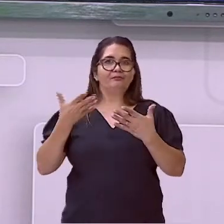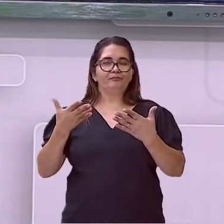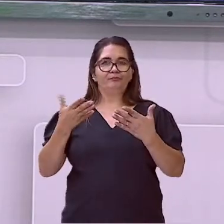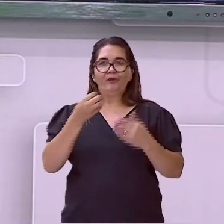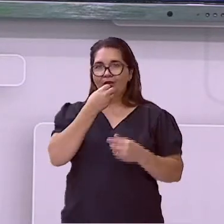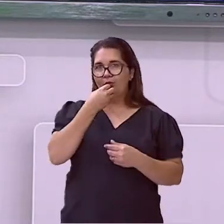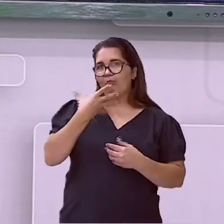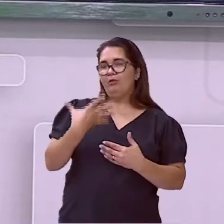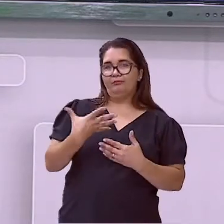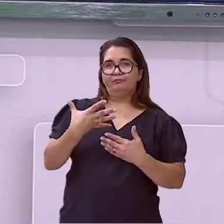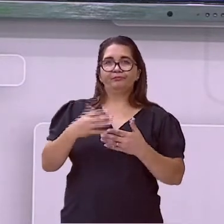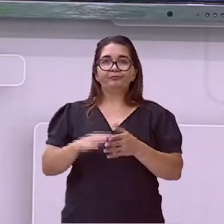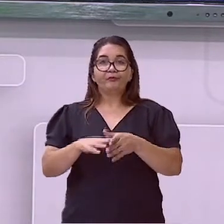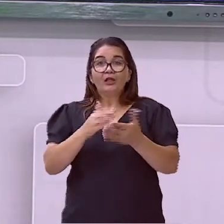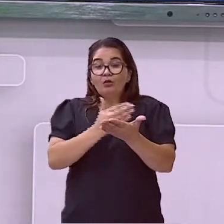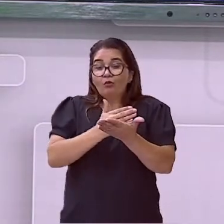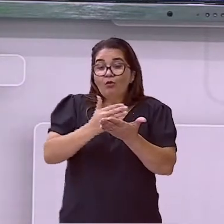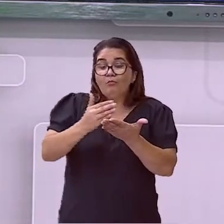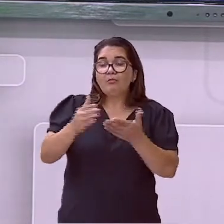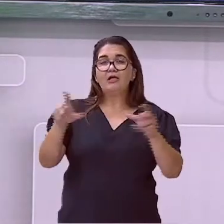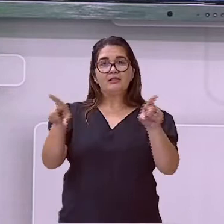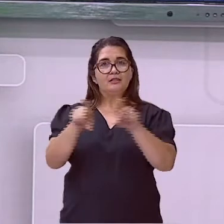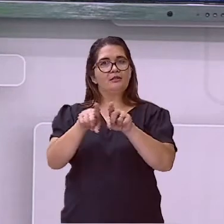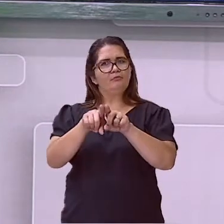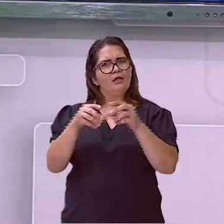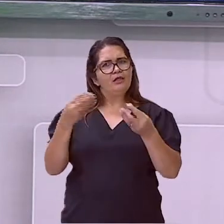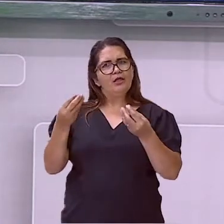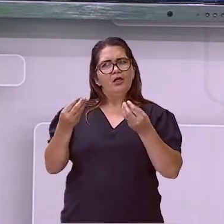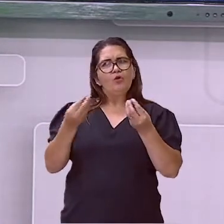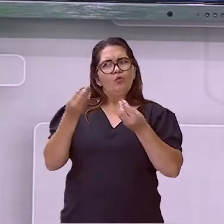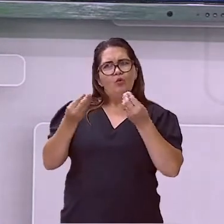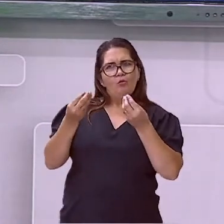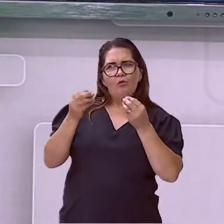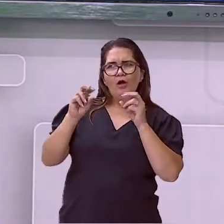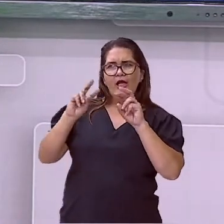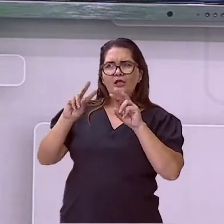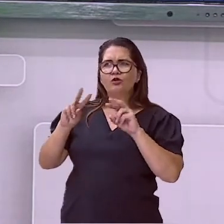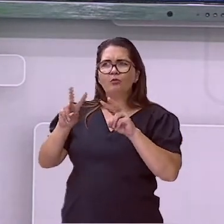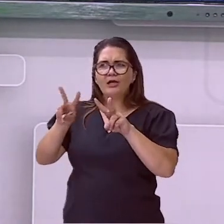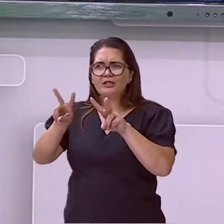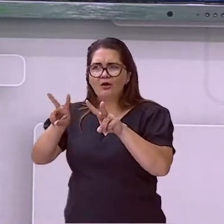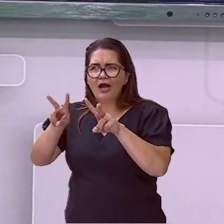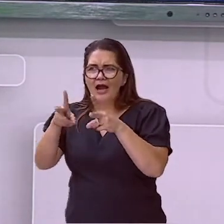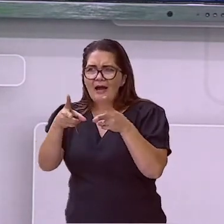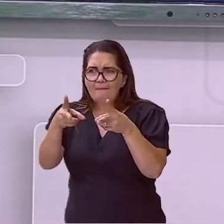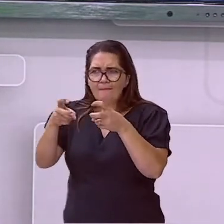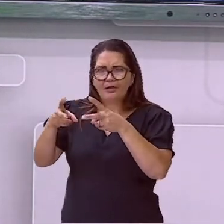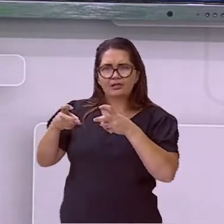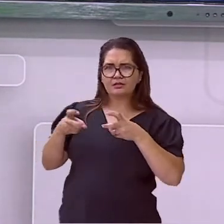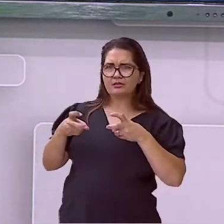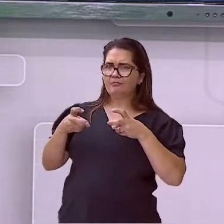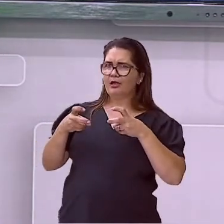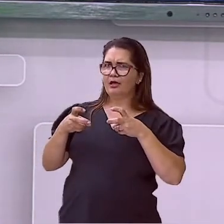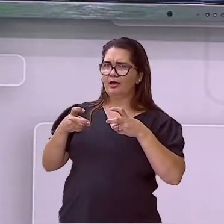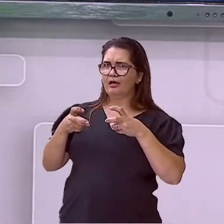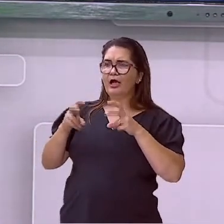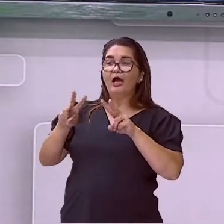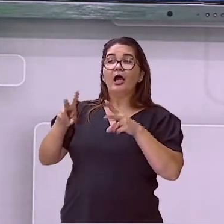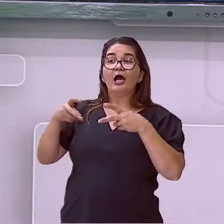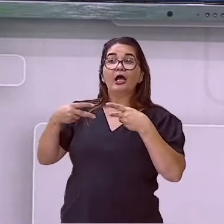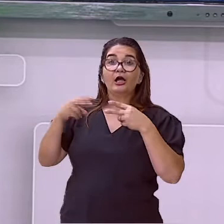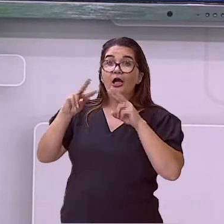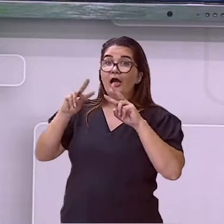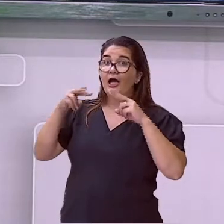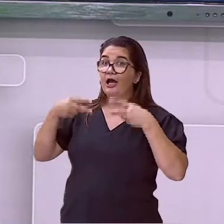Bom, eles começam a reconhecer, reconhecer a mãe, reconhecer o pai, saber quem é